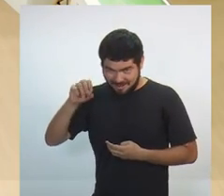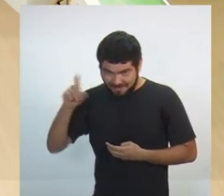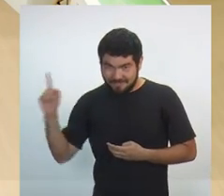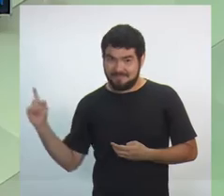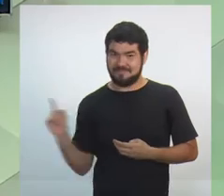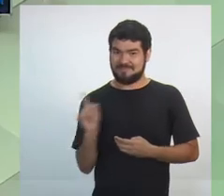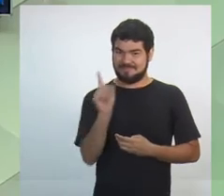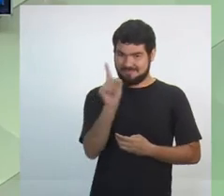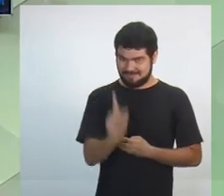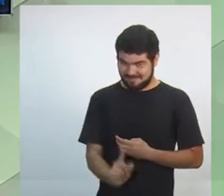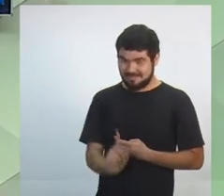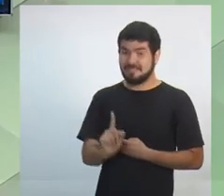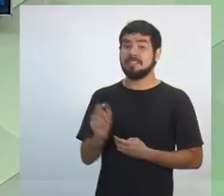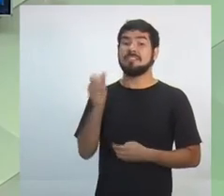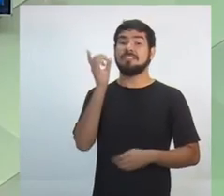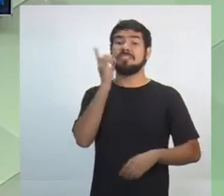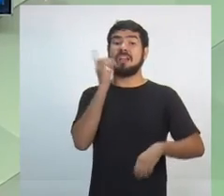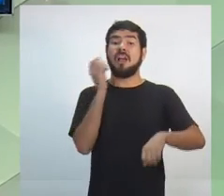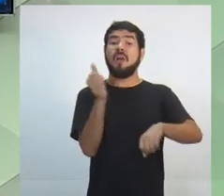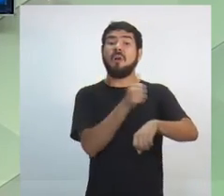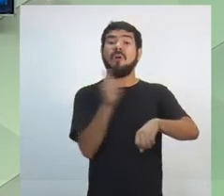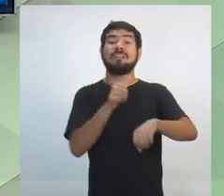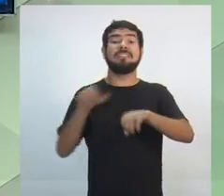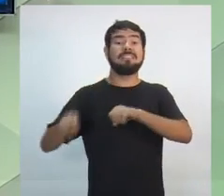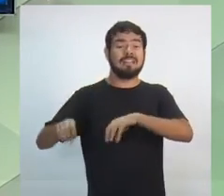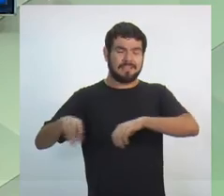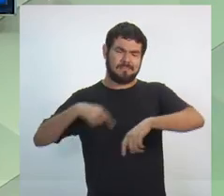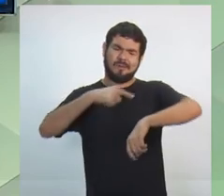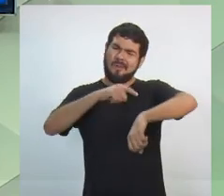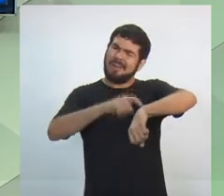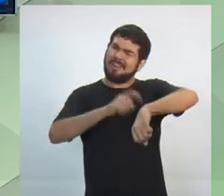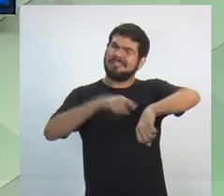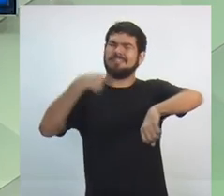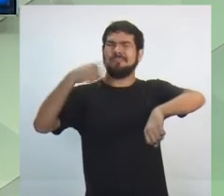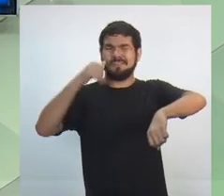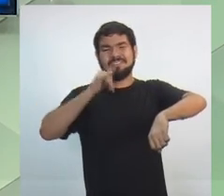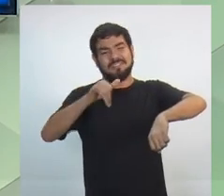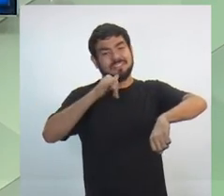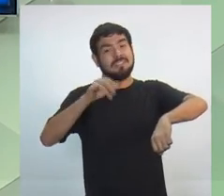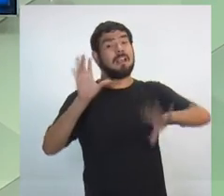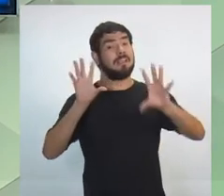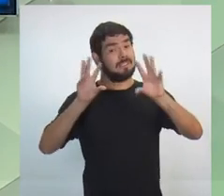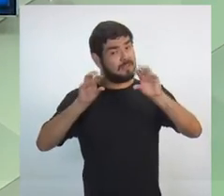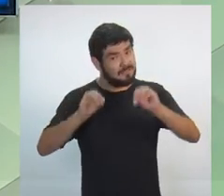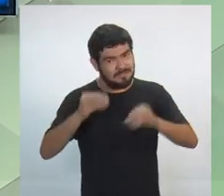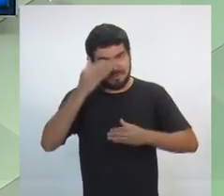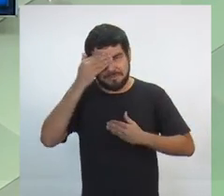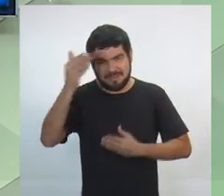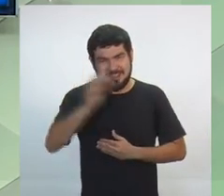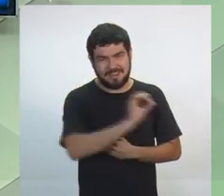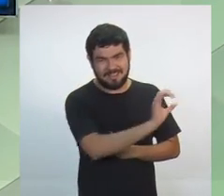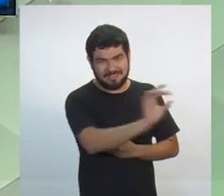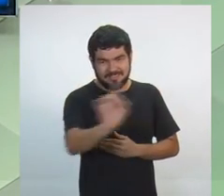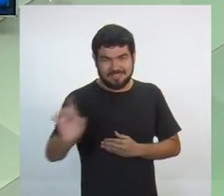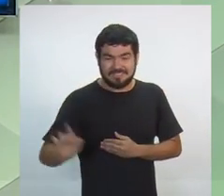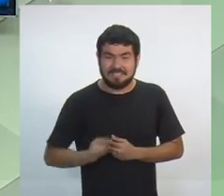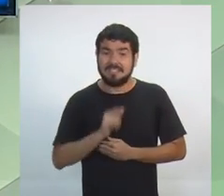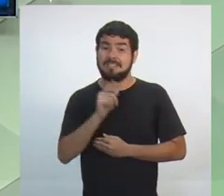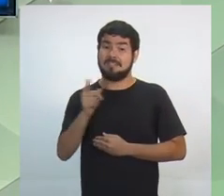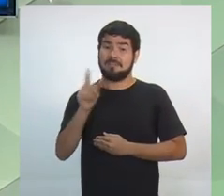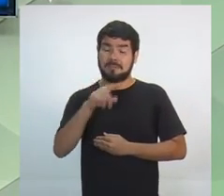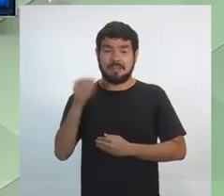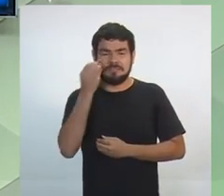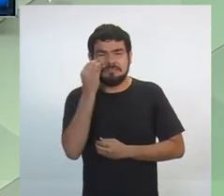Dia 11 de setembro, o horário a gente vai dizendo para você no decorrer do nosso programa da comunidade. Vai ser à noite. Muito obrigada a todos. Muito obrigada a vocês que